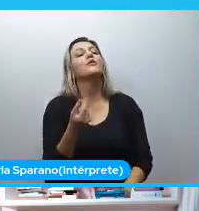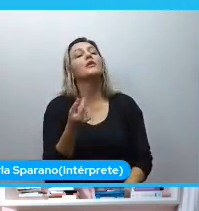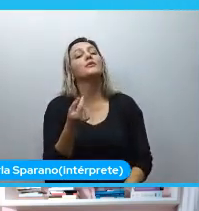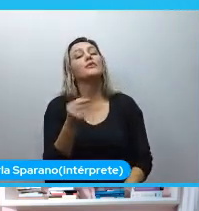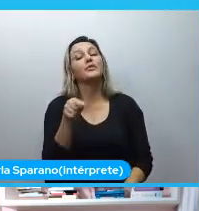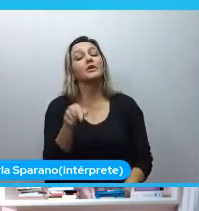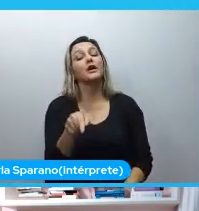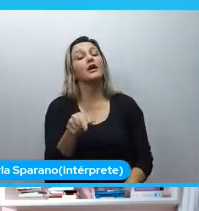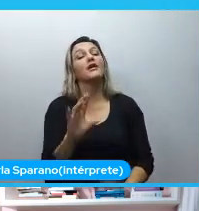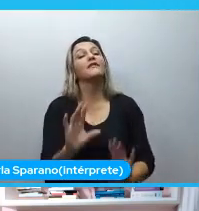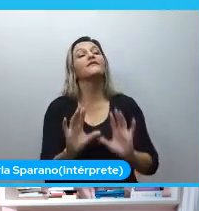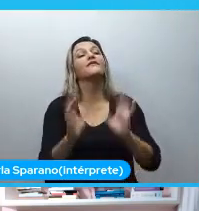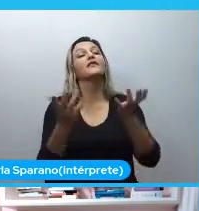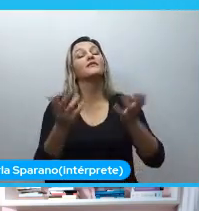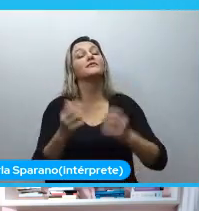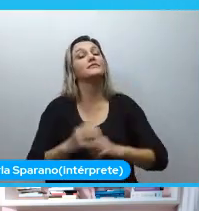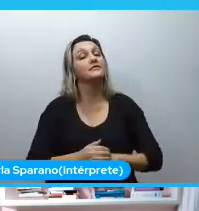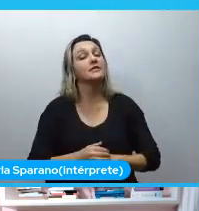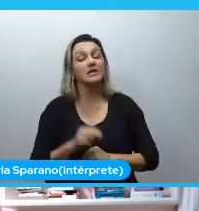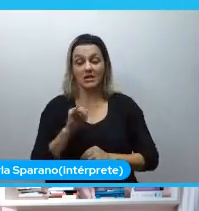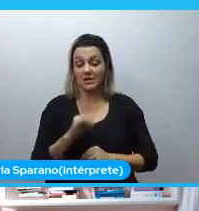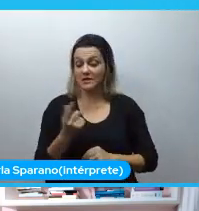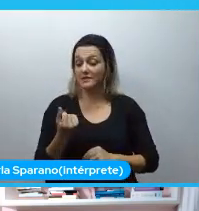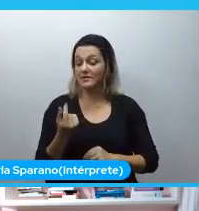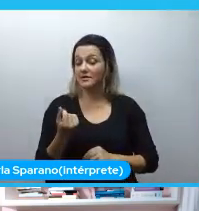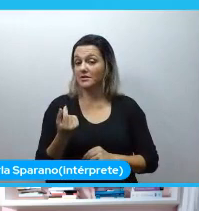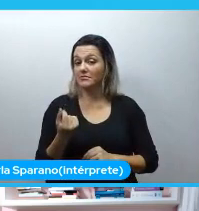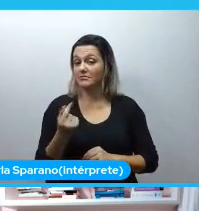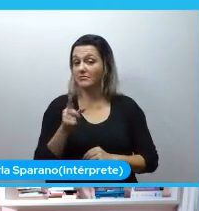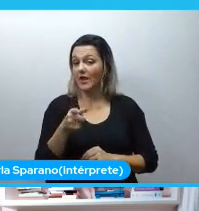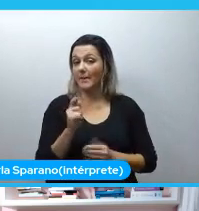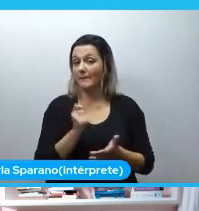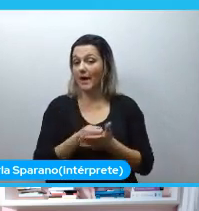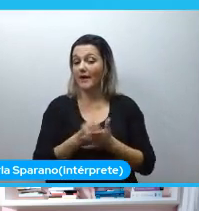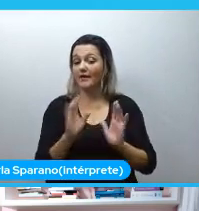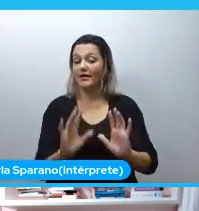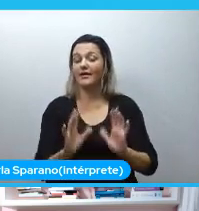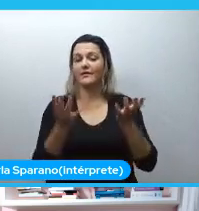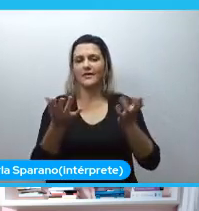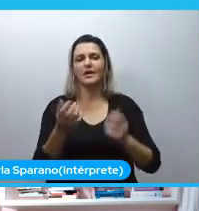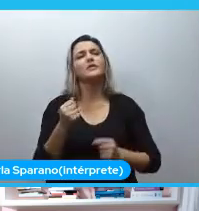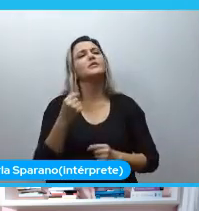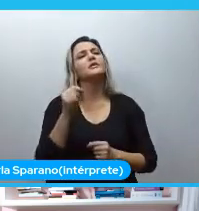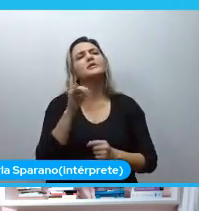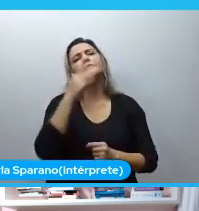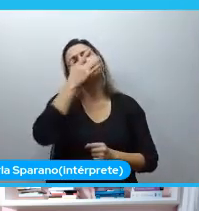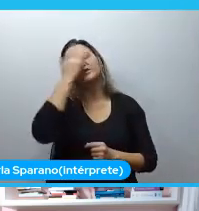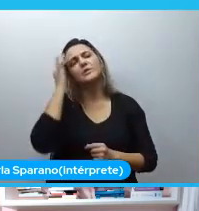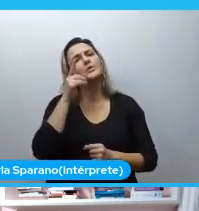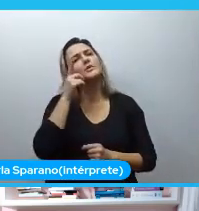está sendo feito? Se a gente cobrar, será que a gente está pensando nas pessoas que não têm condições de pagar?